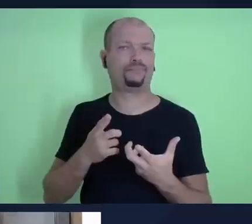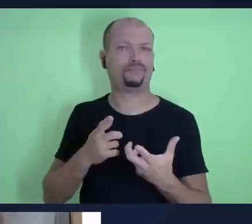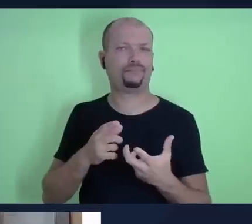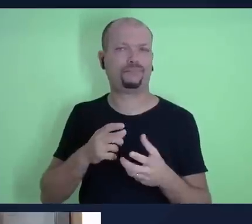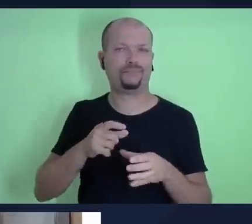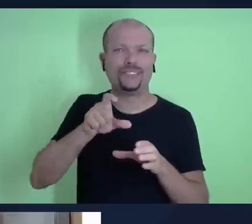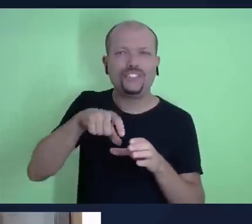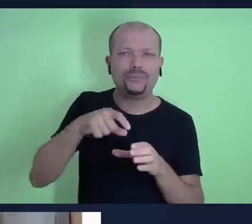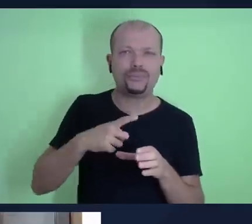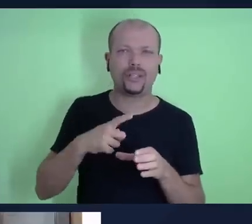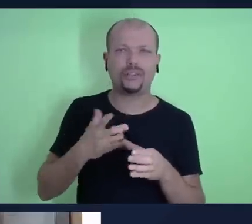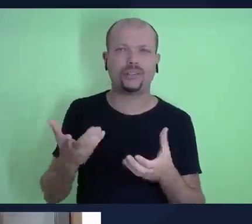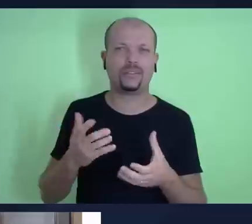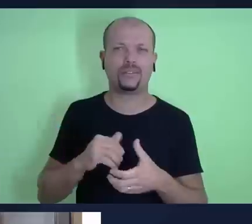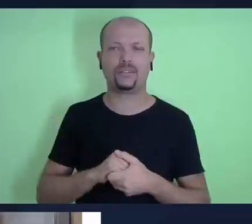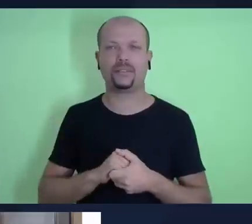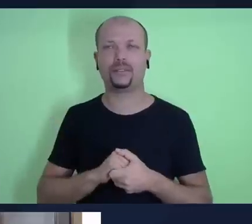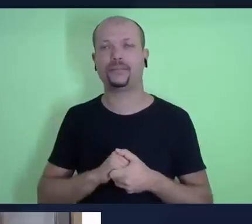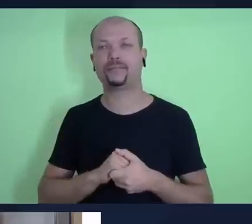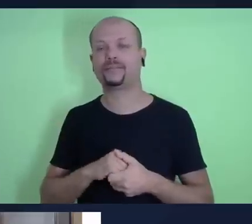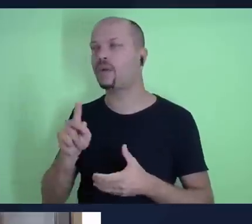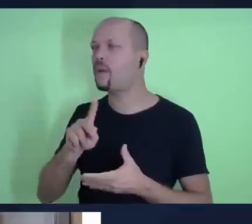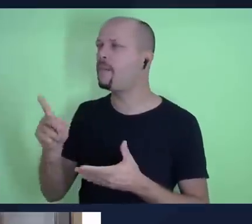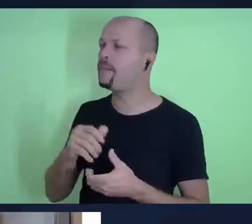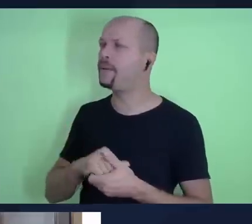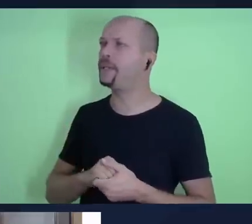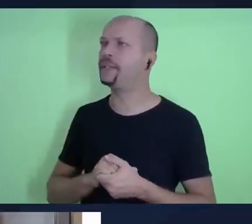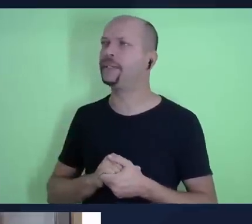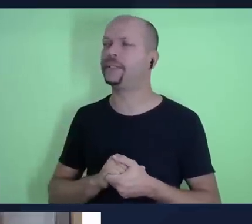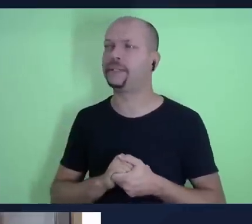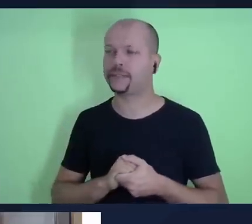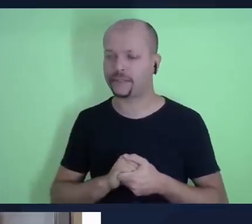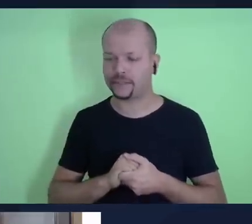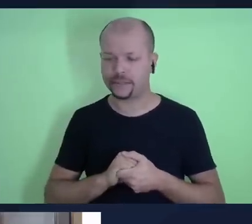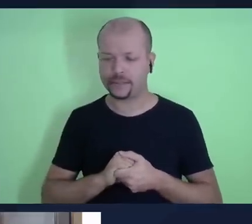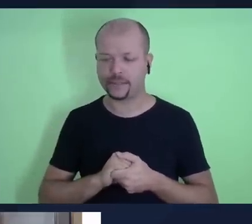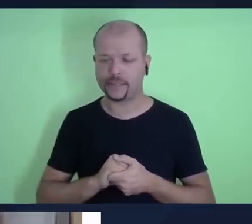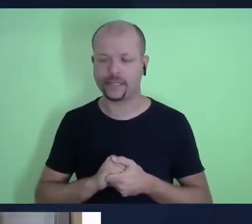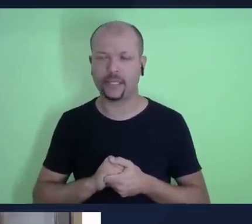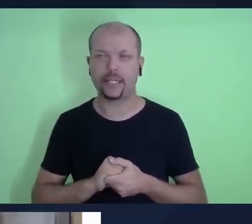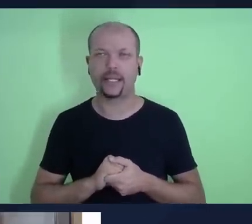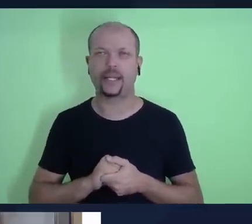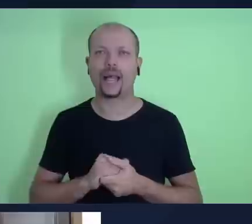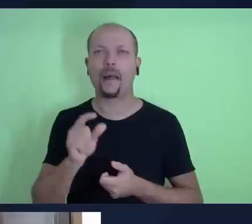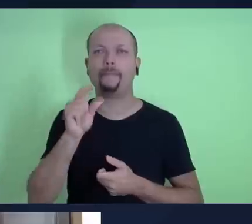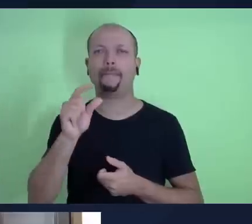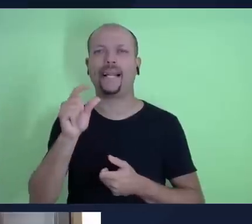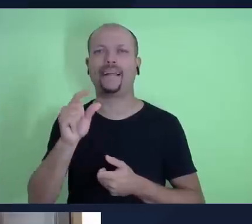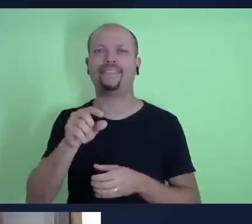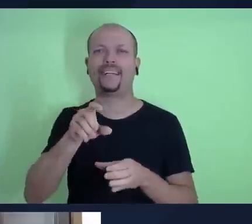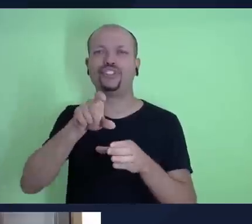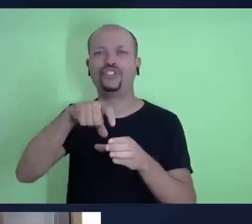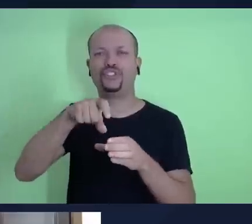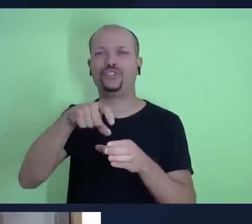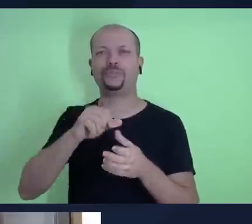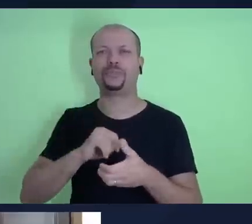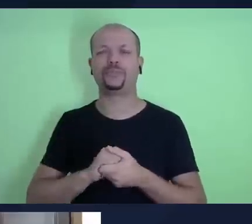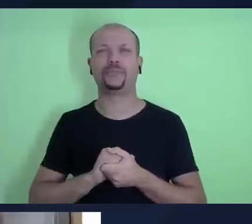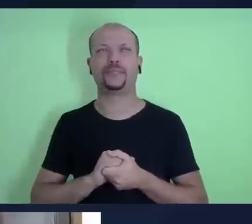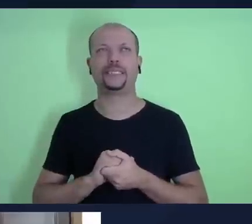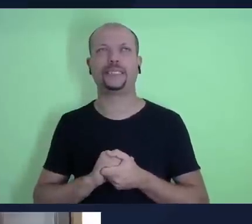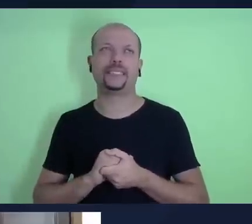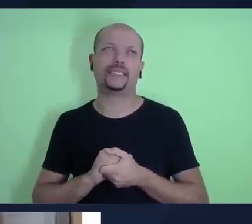Professor Everson, a palavra dízimo, ela tem a sua